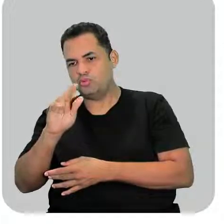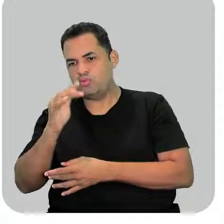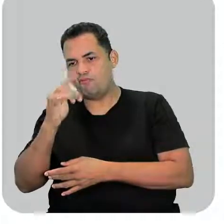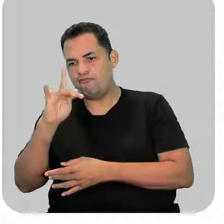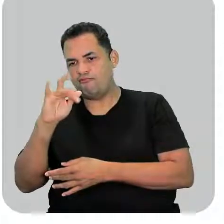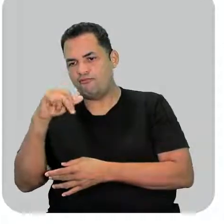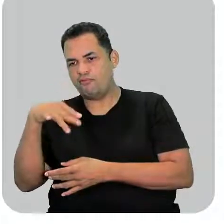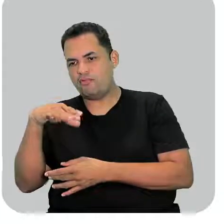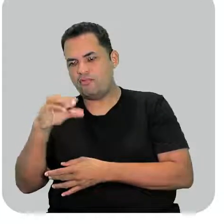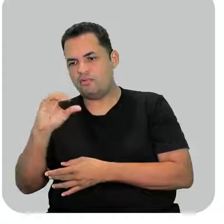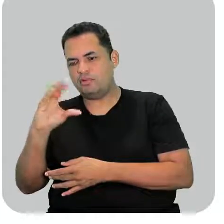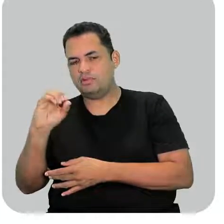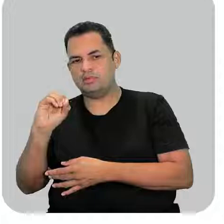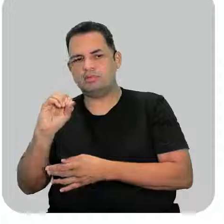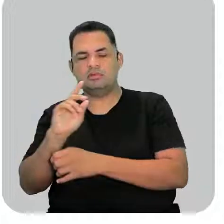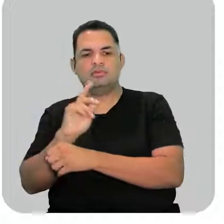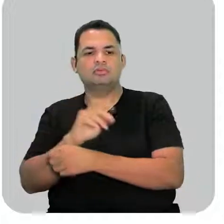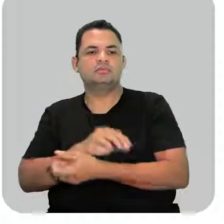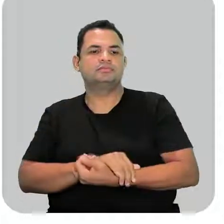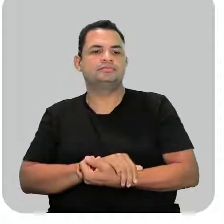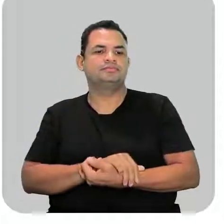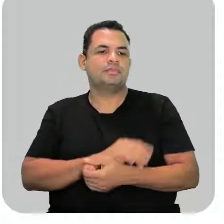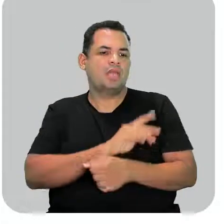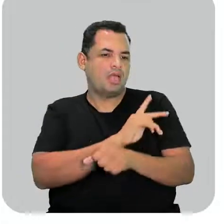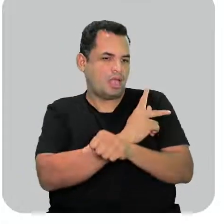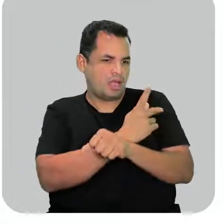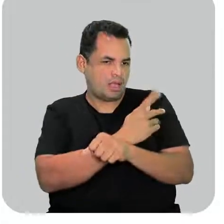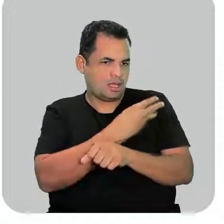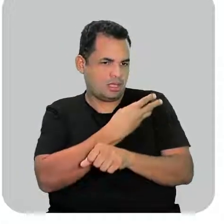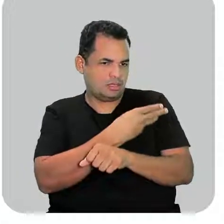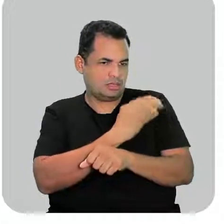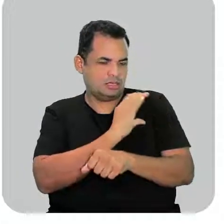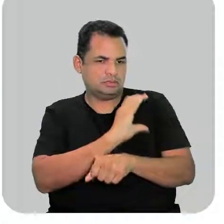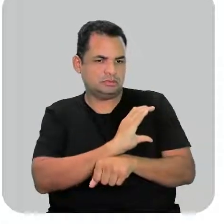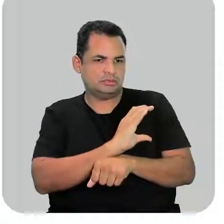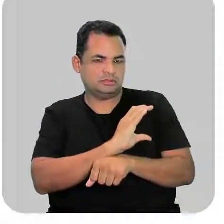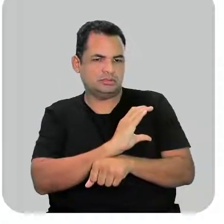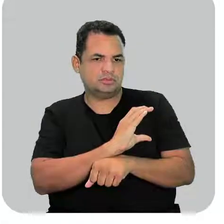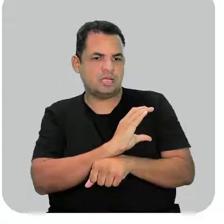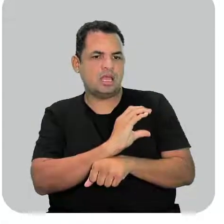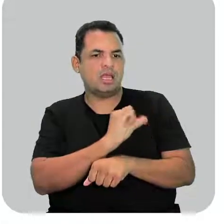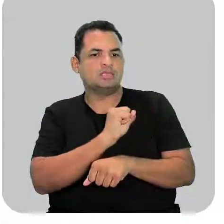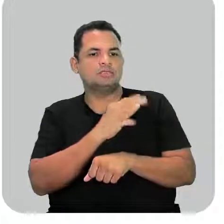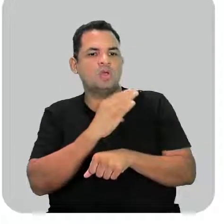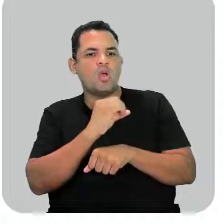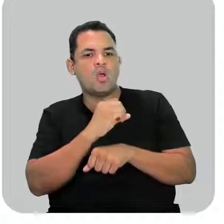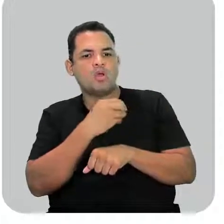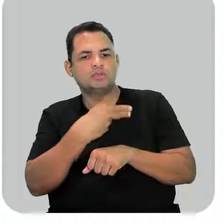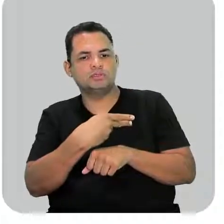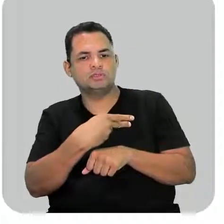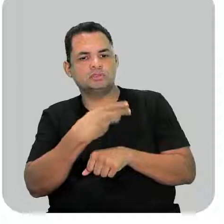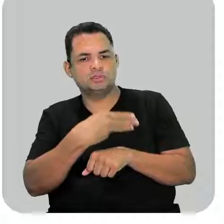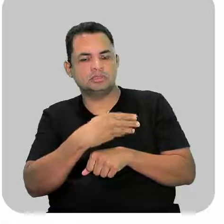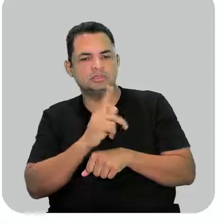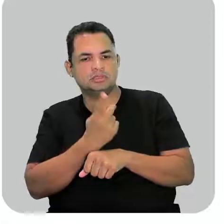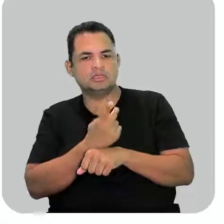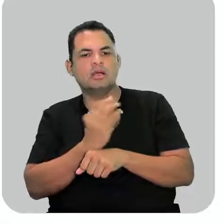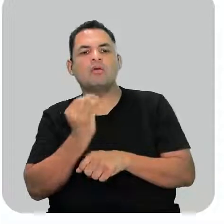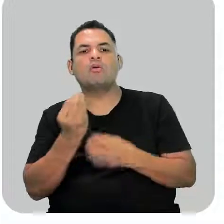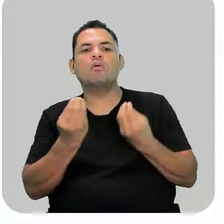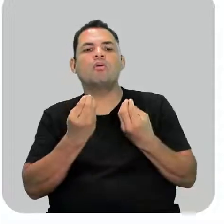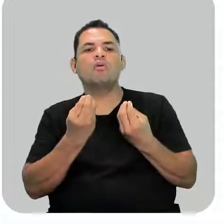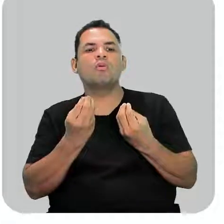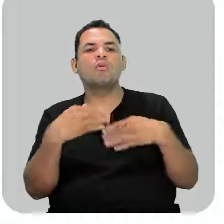H3C, aí SO3H, como é que